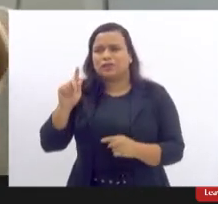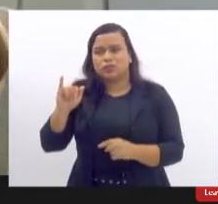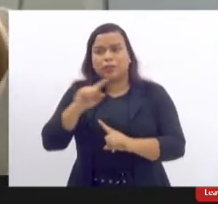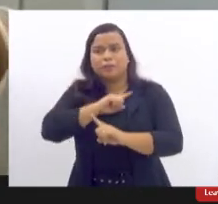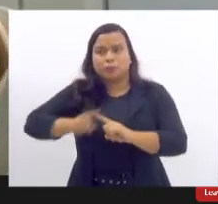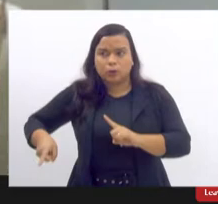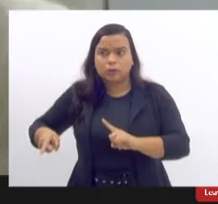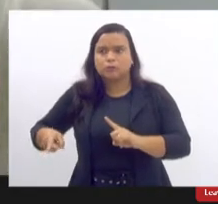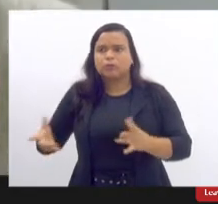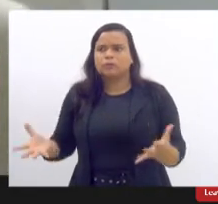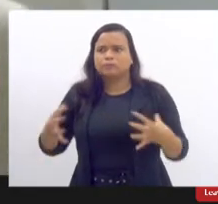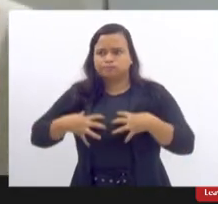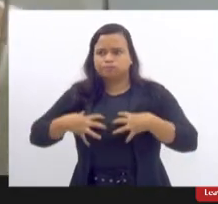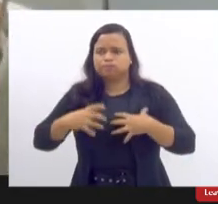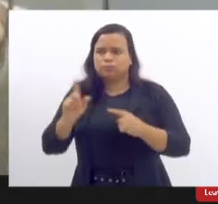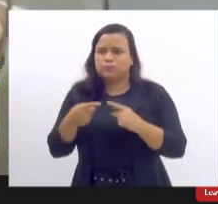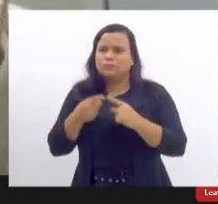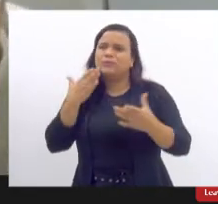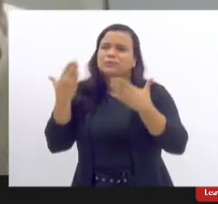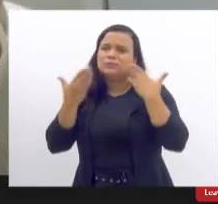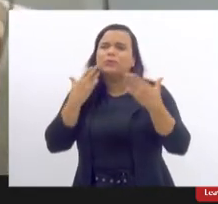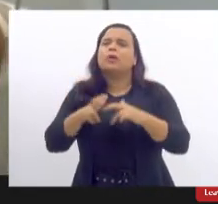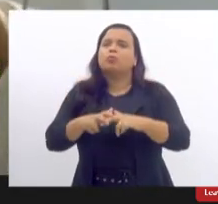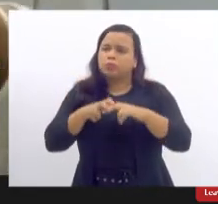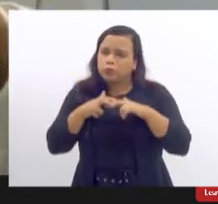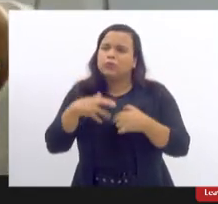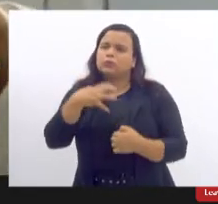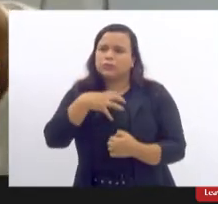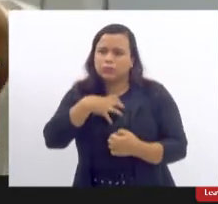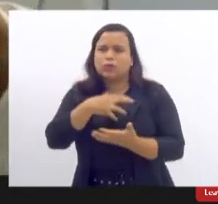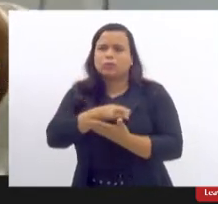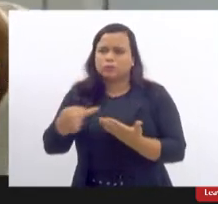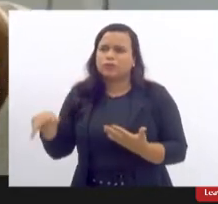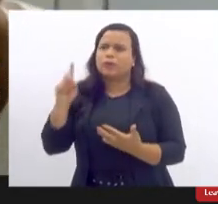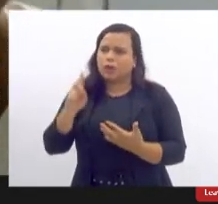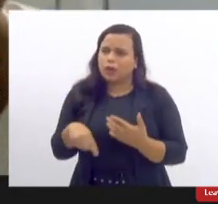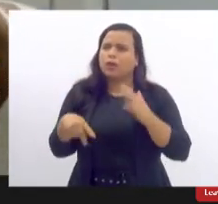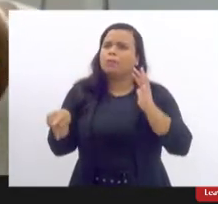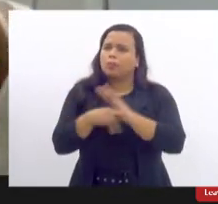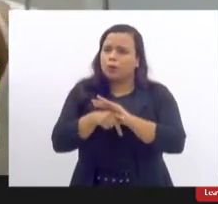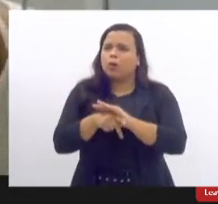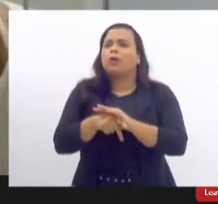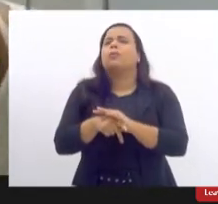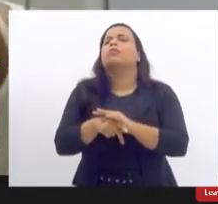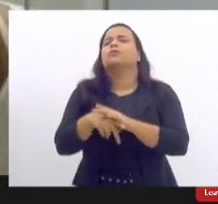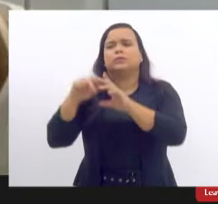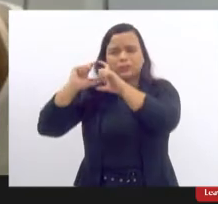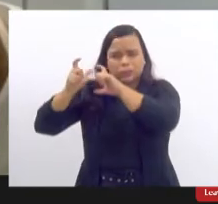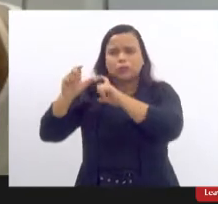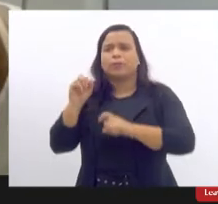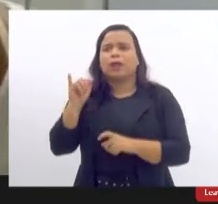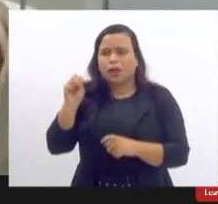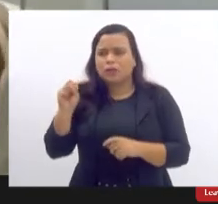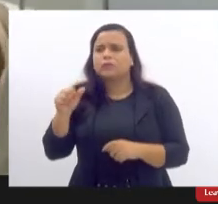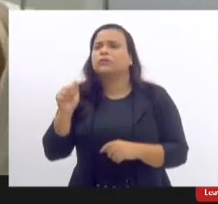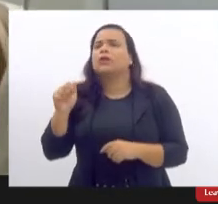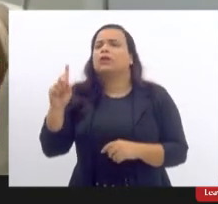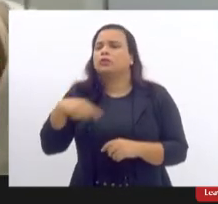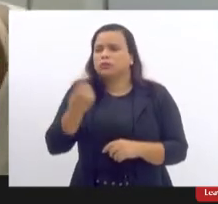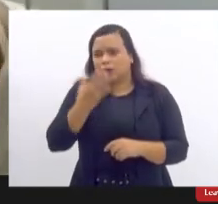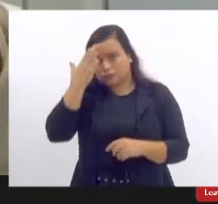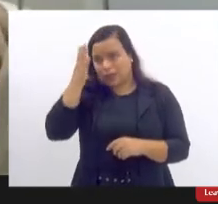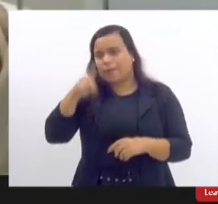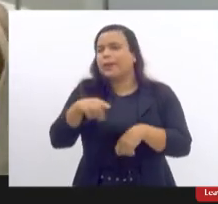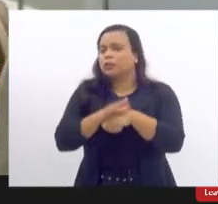silicone para fins estéticos por conta já desses sintomas que são sintomas relativos à síndrome ásia e que a gente hoje configura como fala em